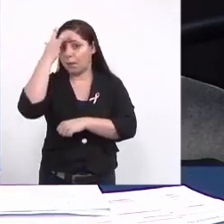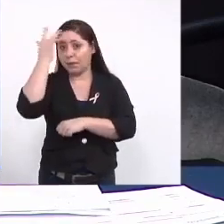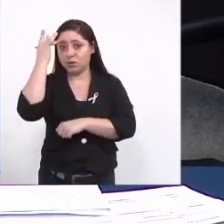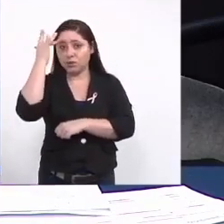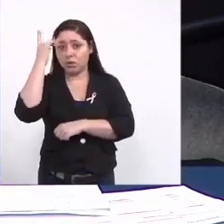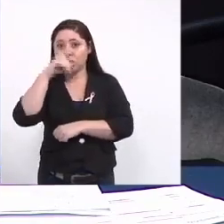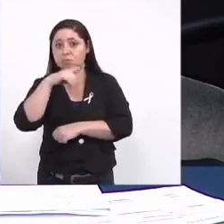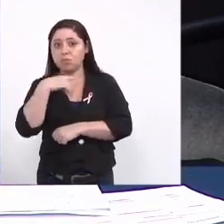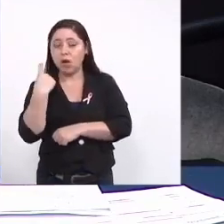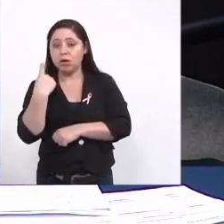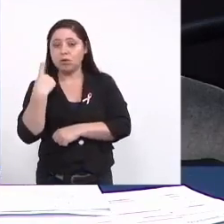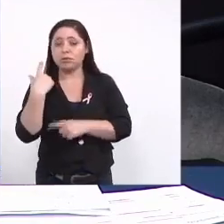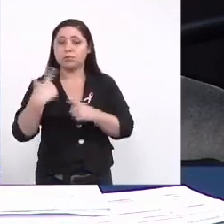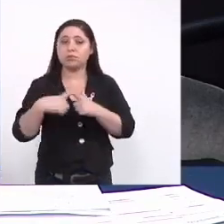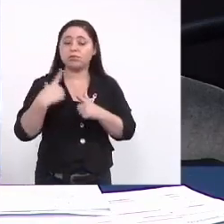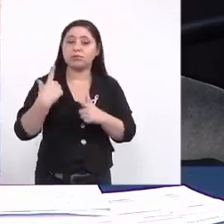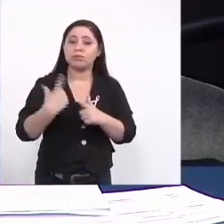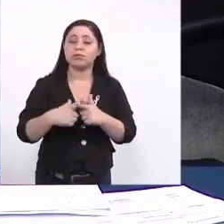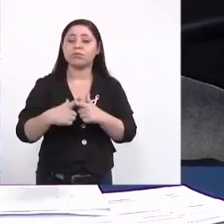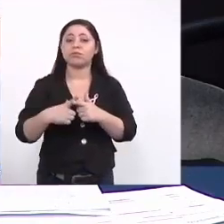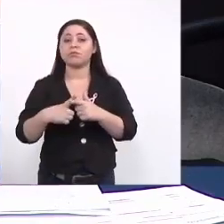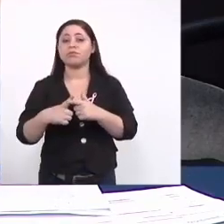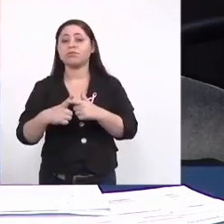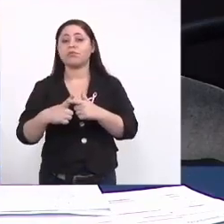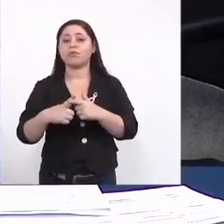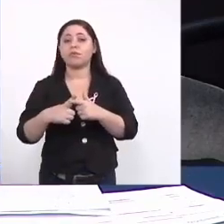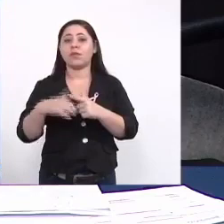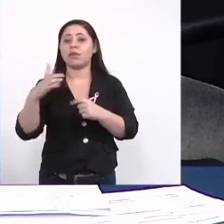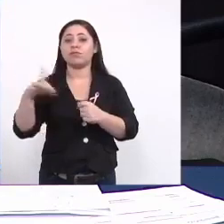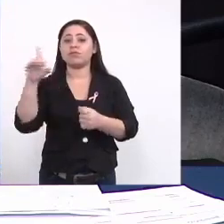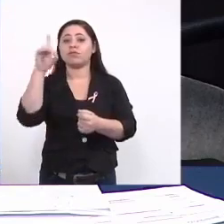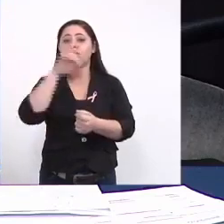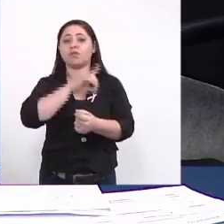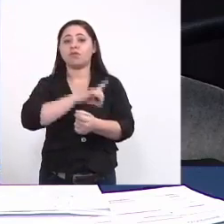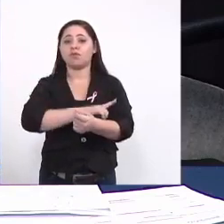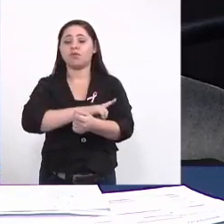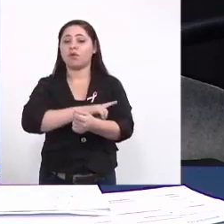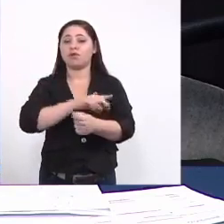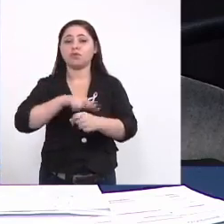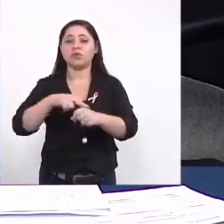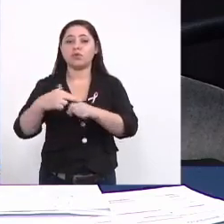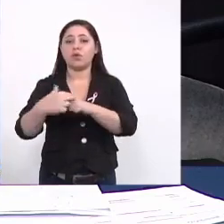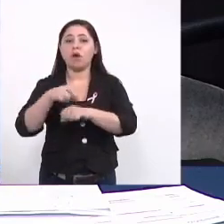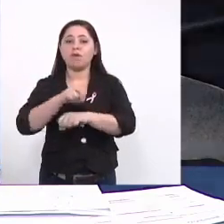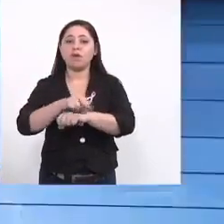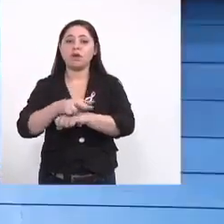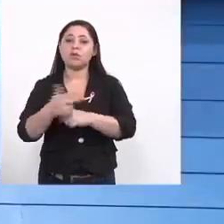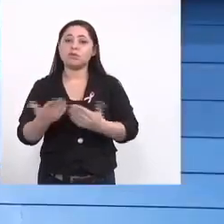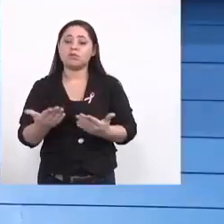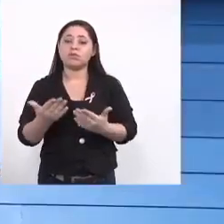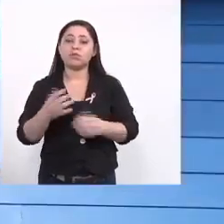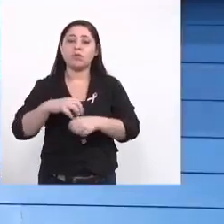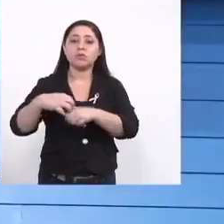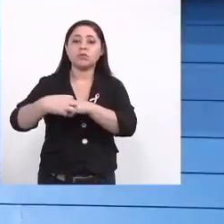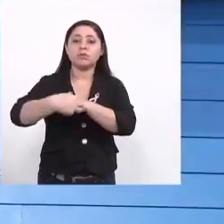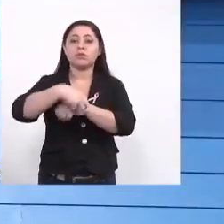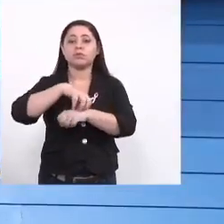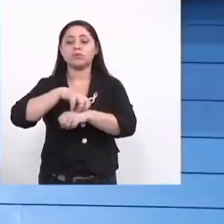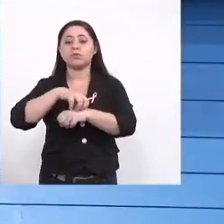veio a óbito porque estava foi infectada pelo